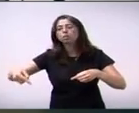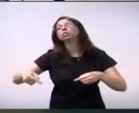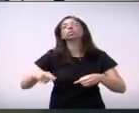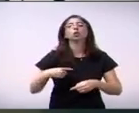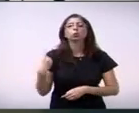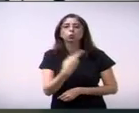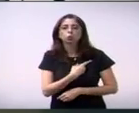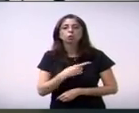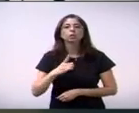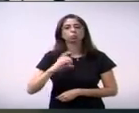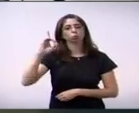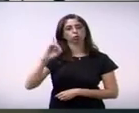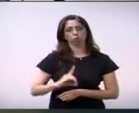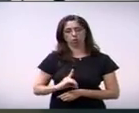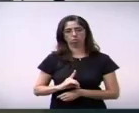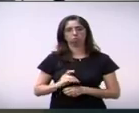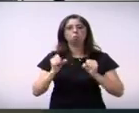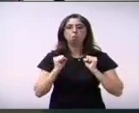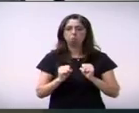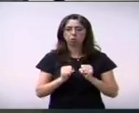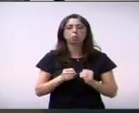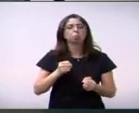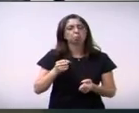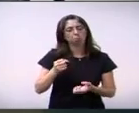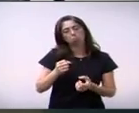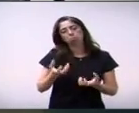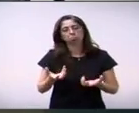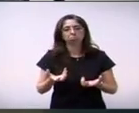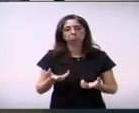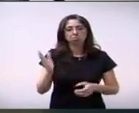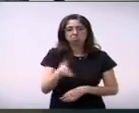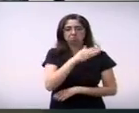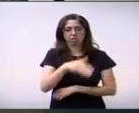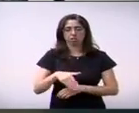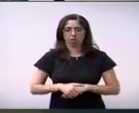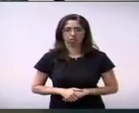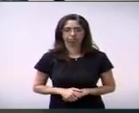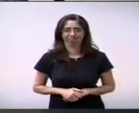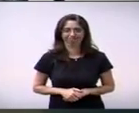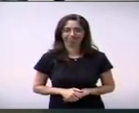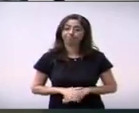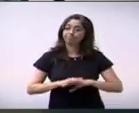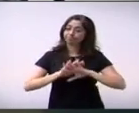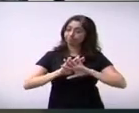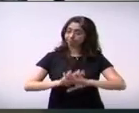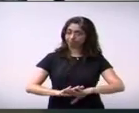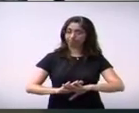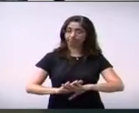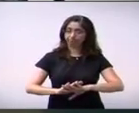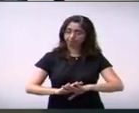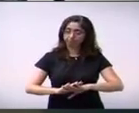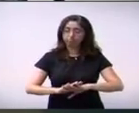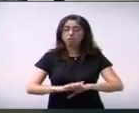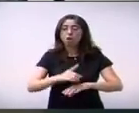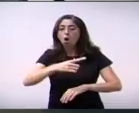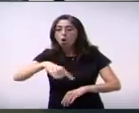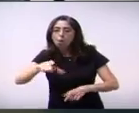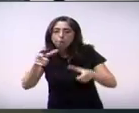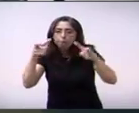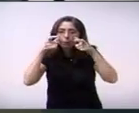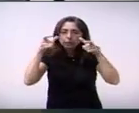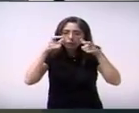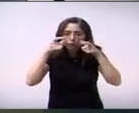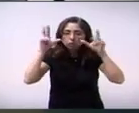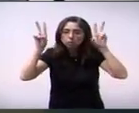resgatando a minha ideia inicial, a política é linda. Só espero que não seja criado